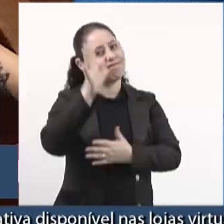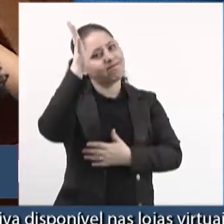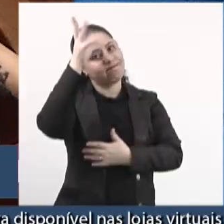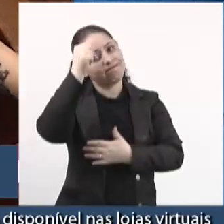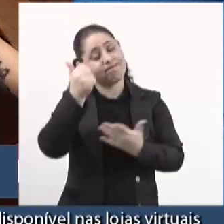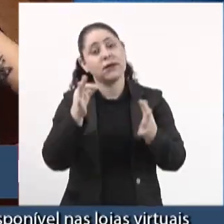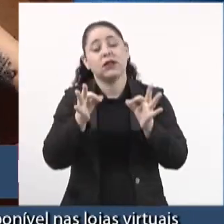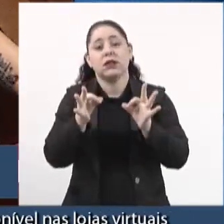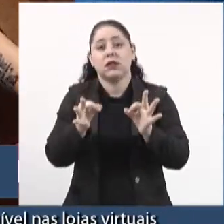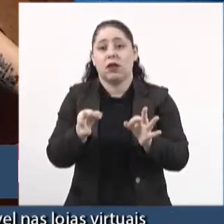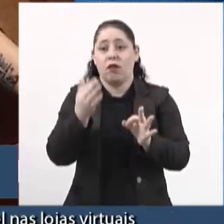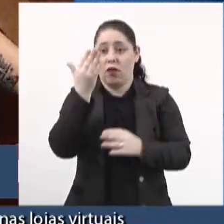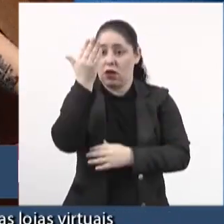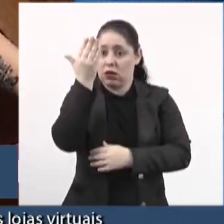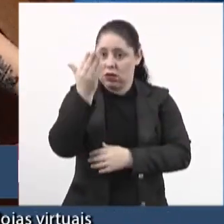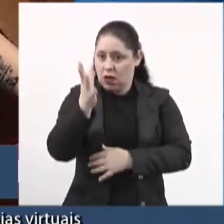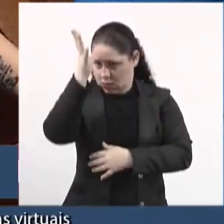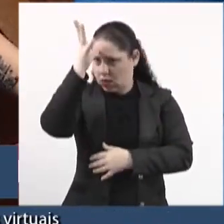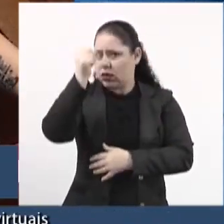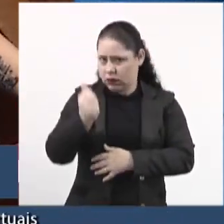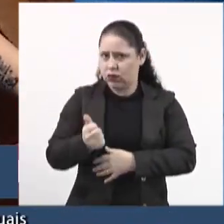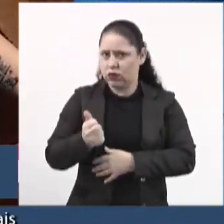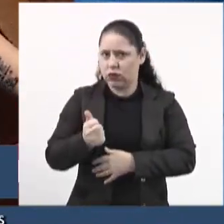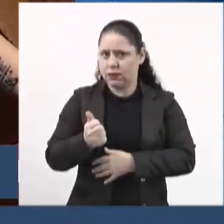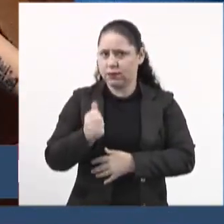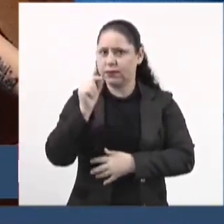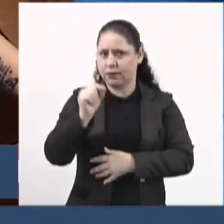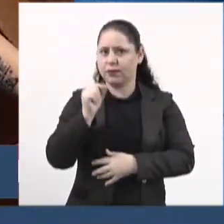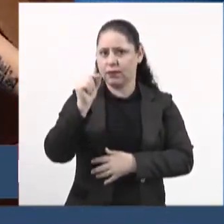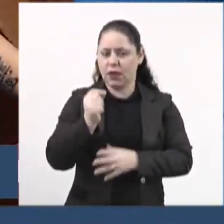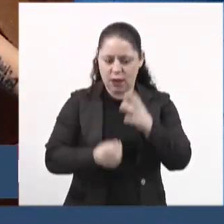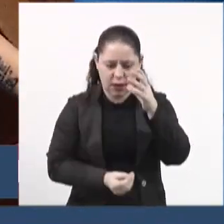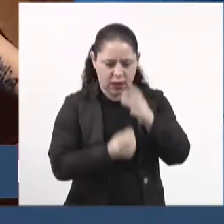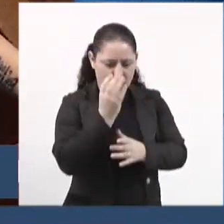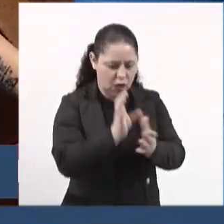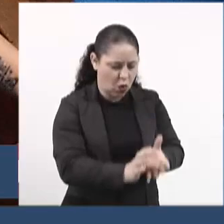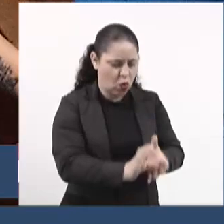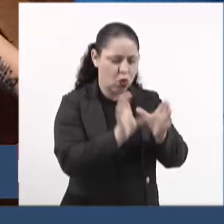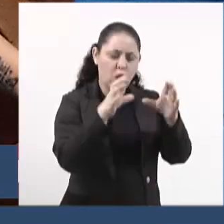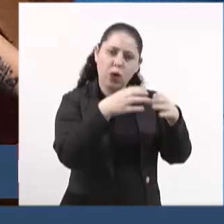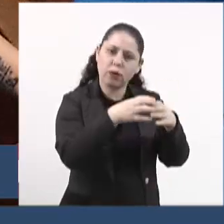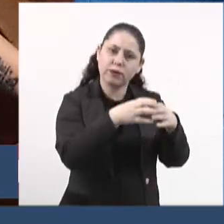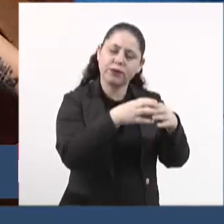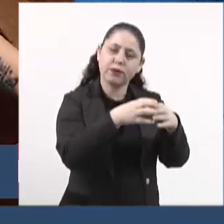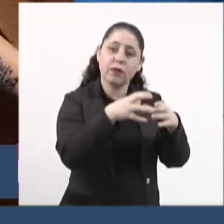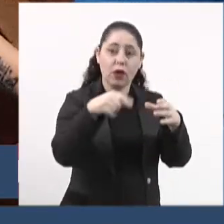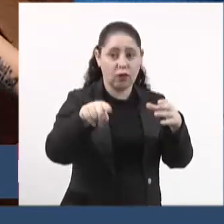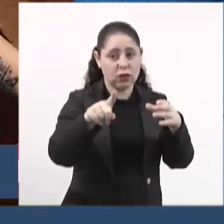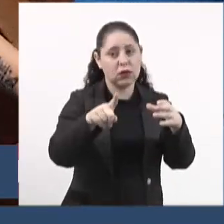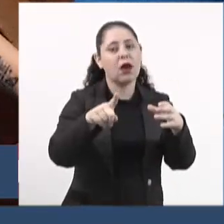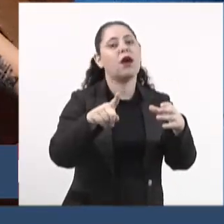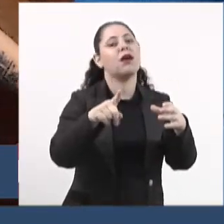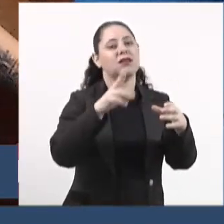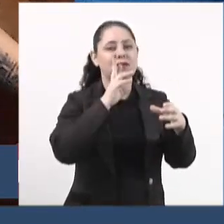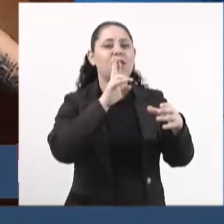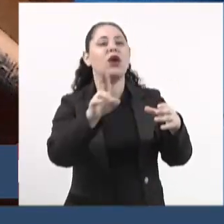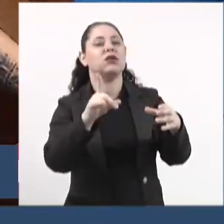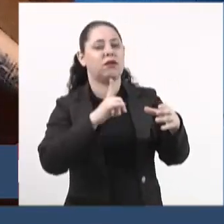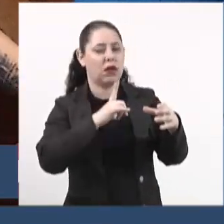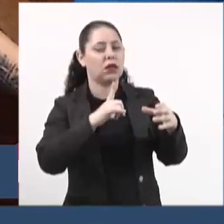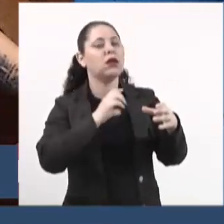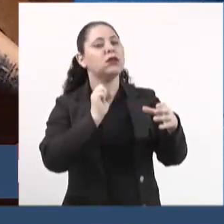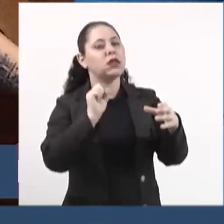tenho certeza que se vocês decidirem que crie-se um grupo para vocês, eles vão dar uma resposta